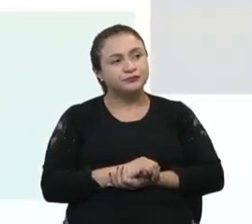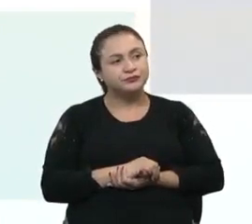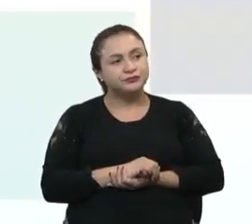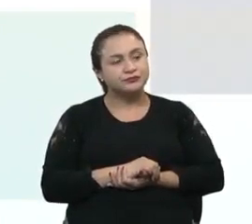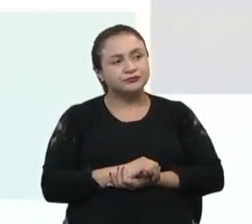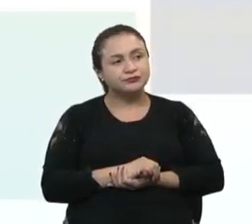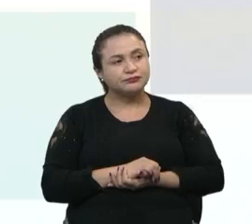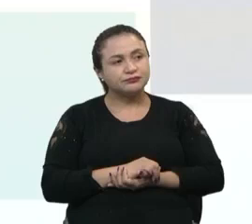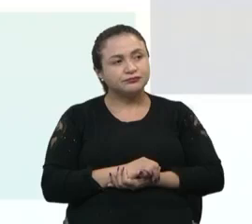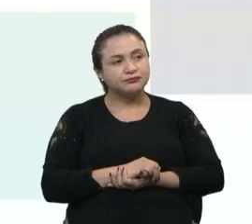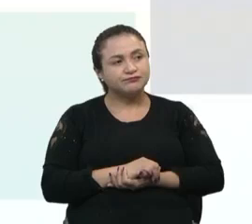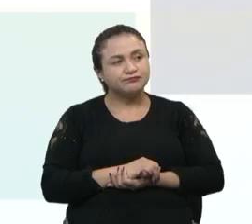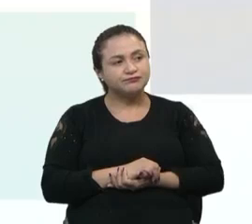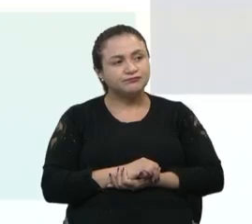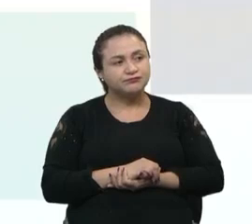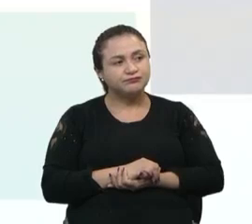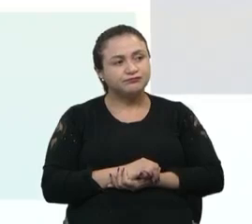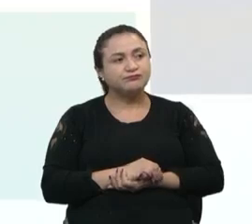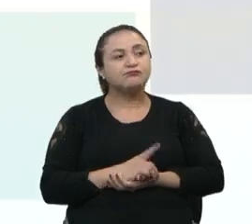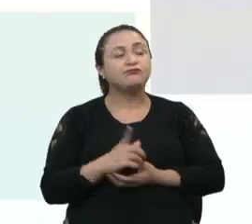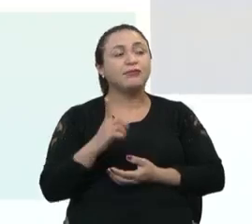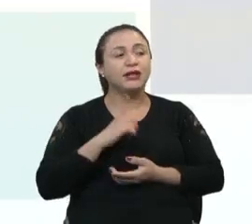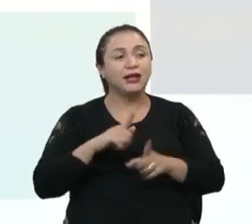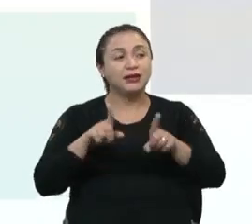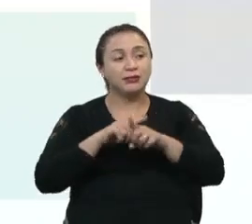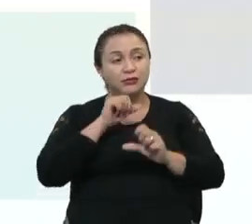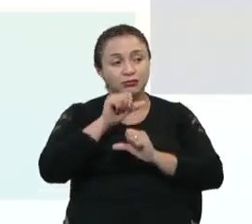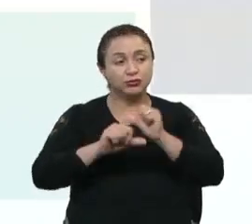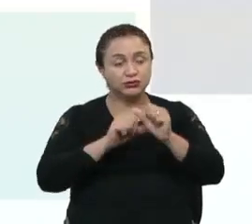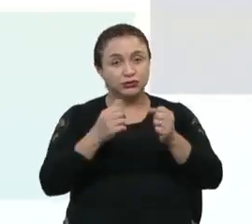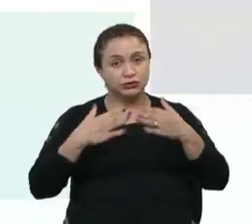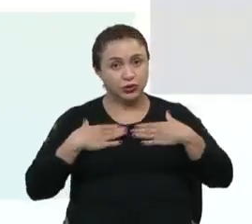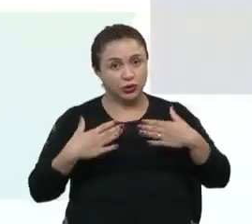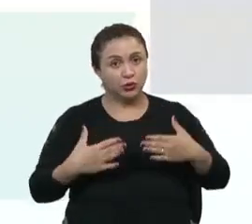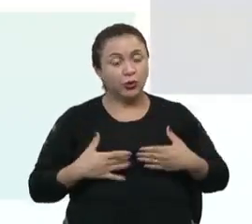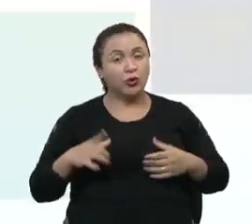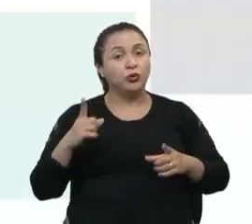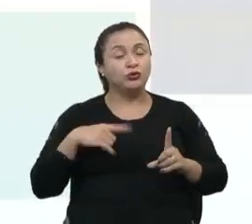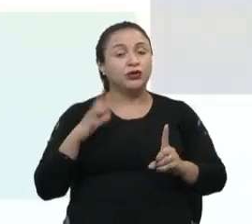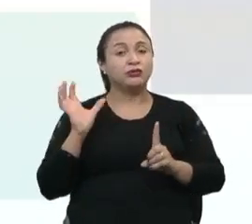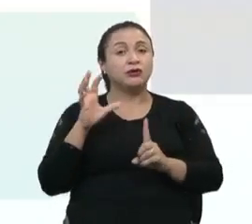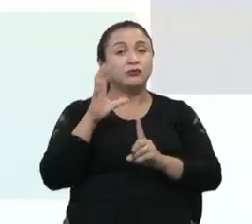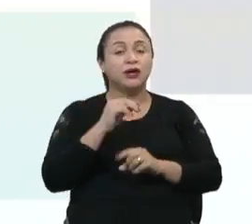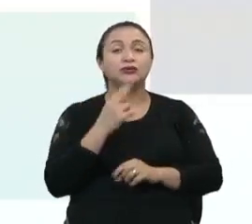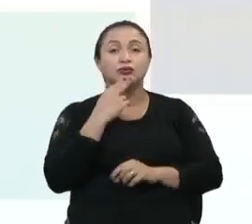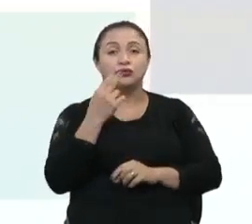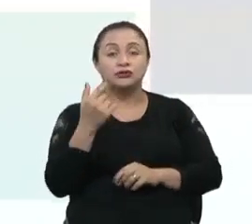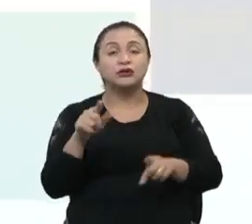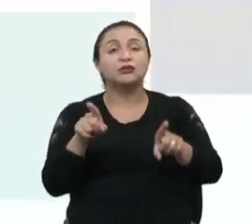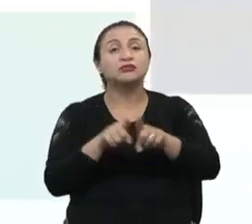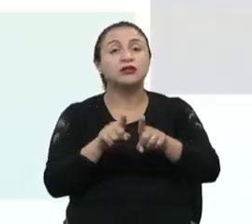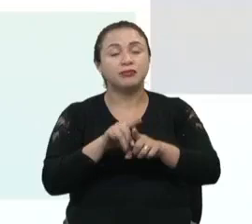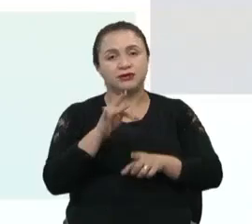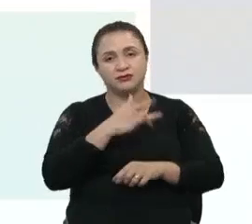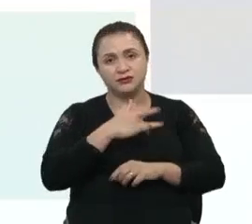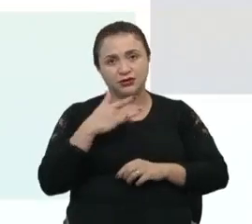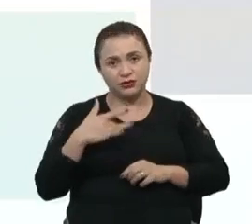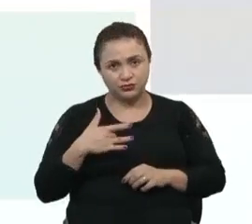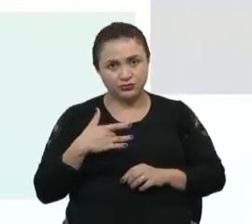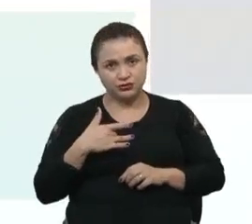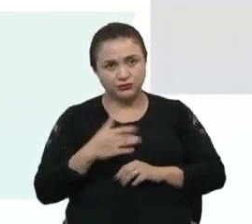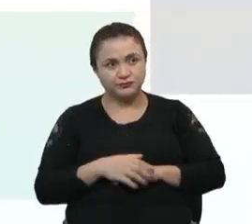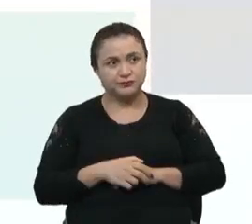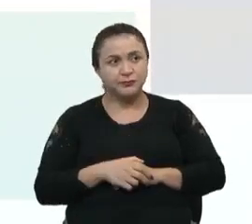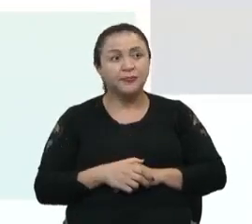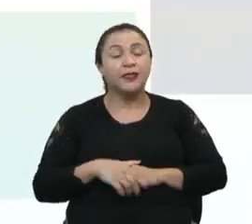Temos alterações fisiológicas com impacto na nutrição e na saúde também, que